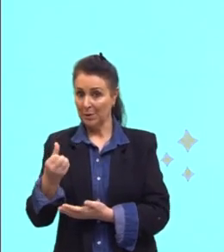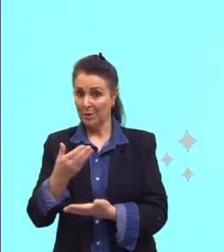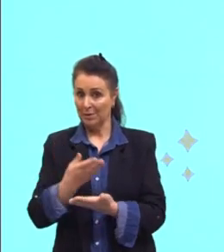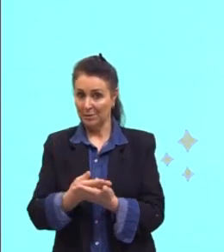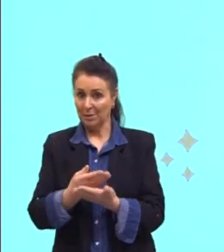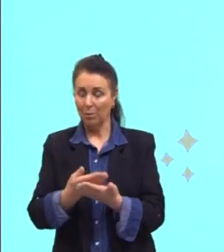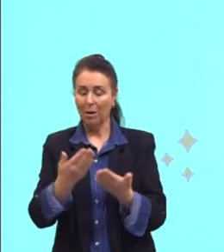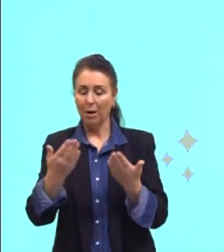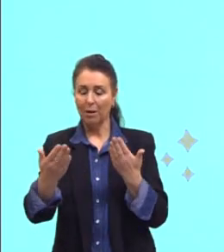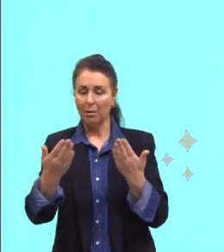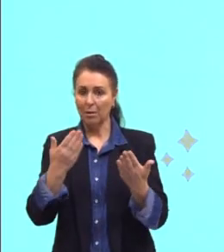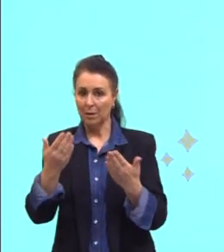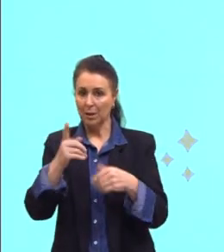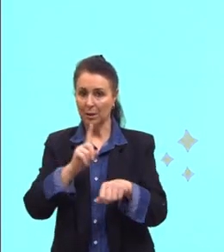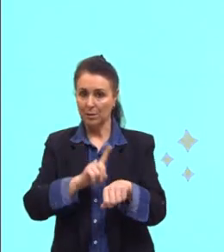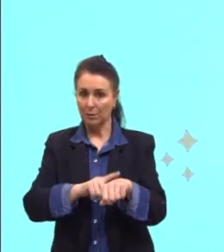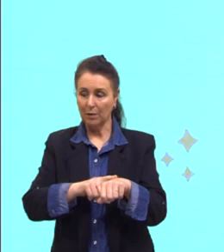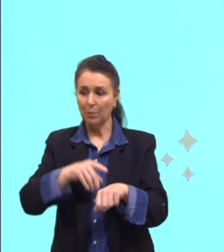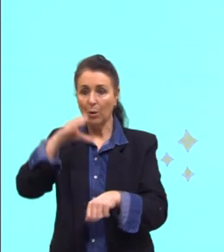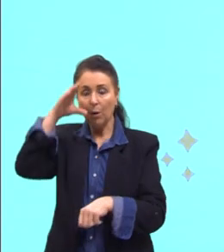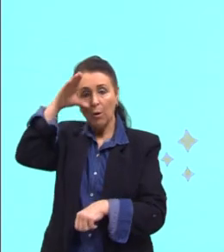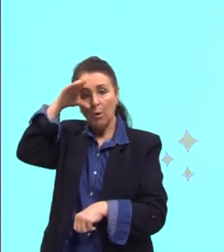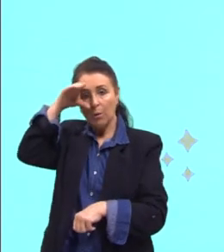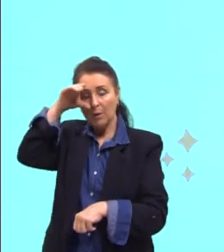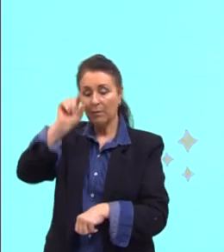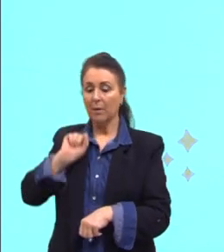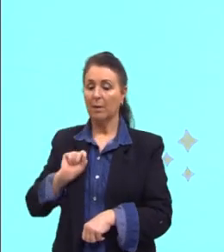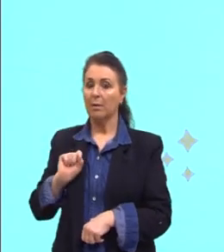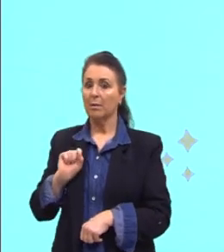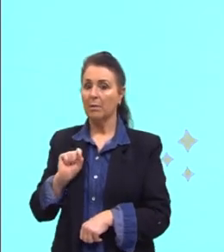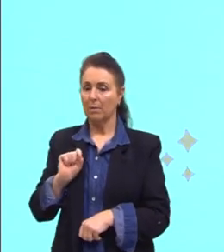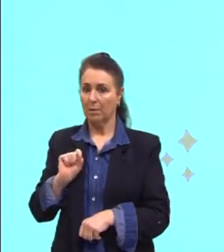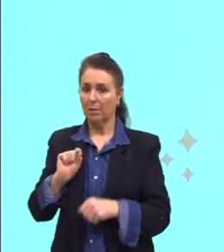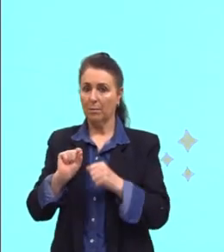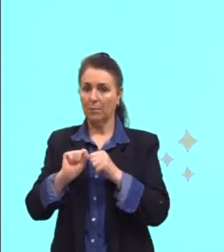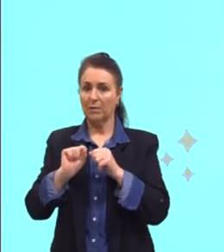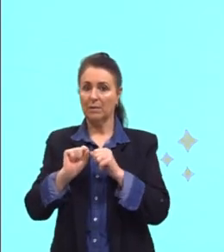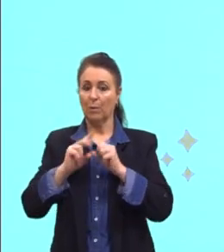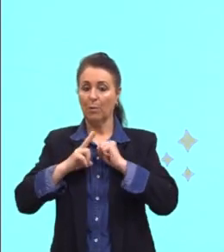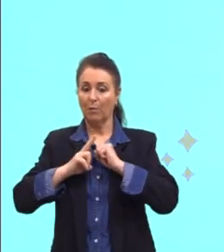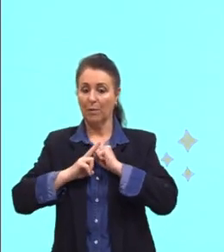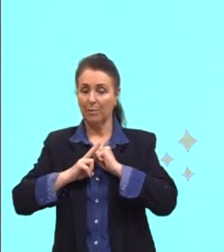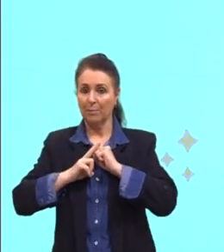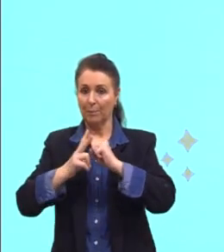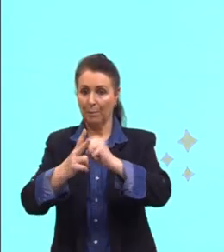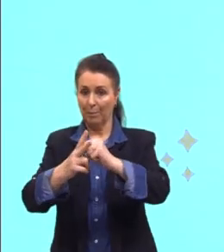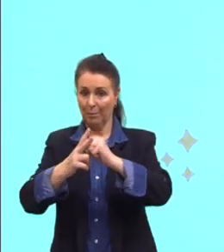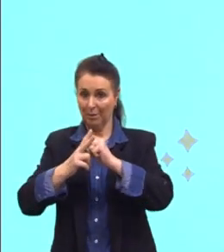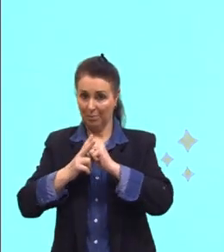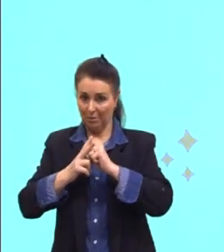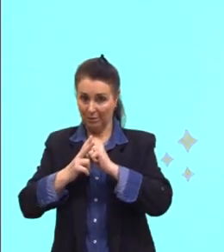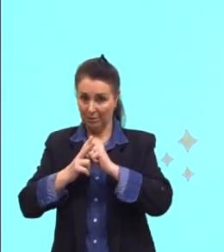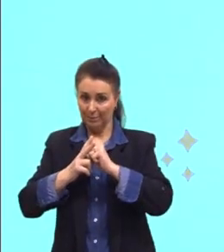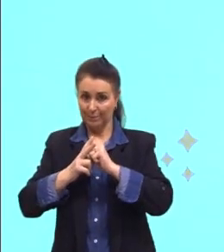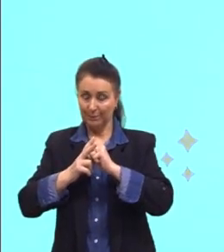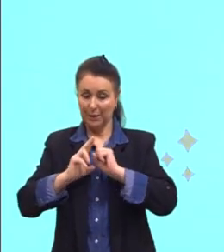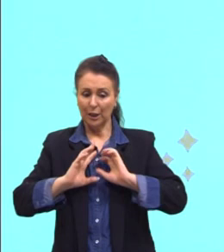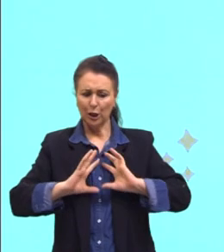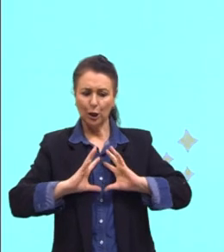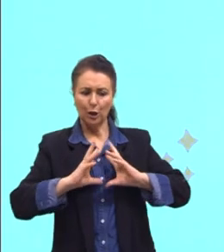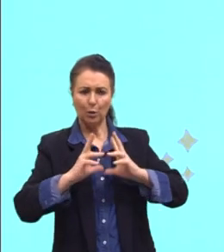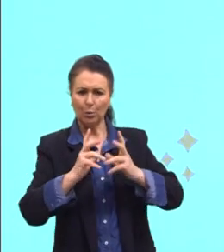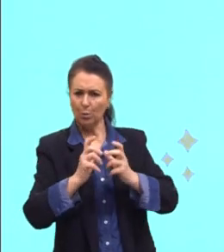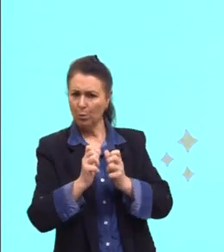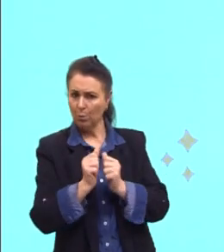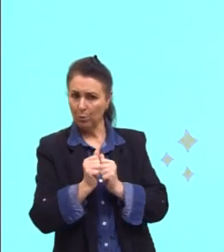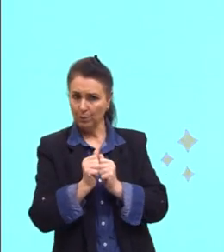tempos verbais e observem que para a formação de uma voz passiva, em todos, sem